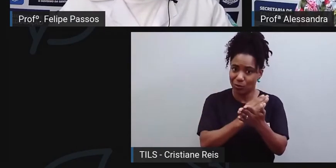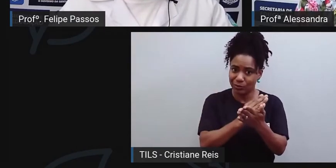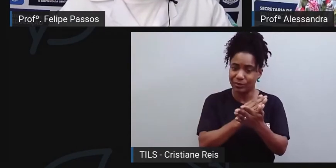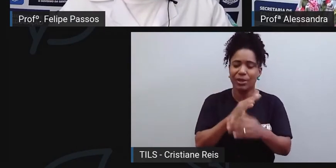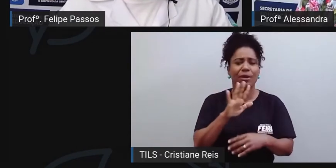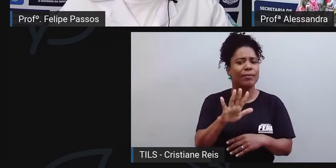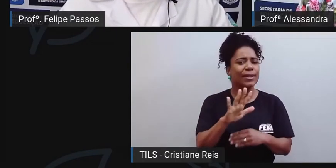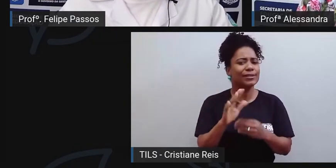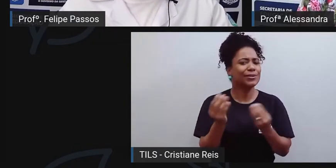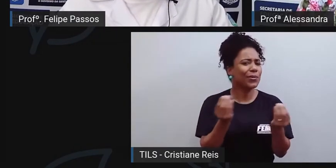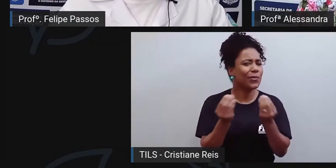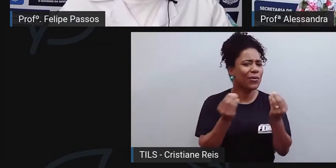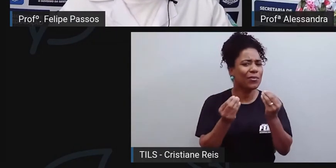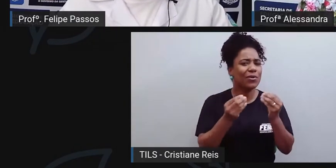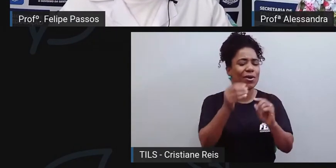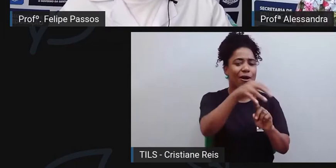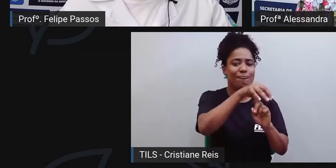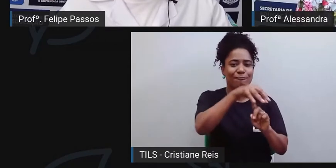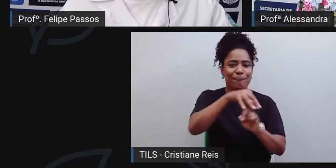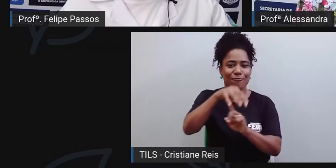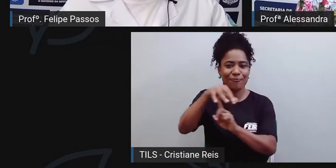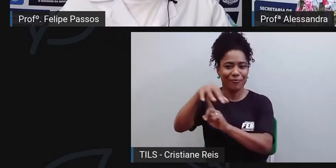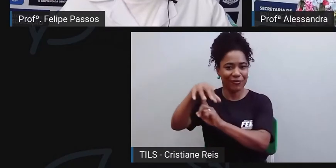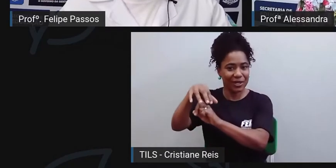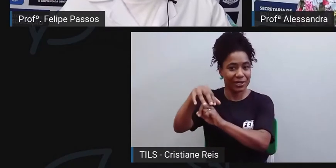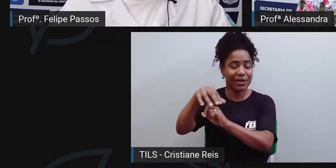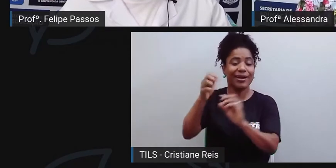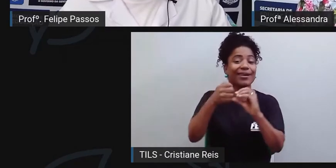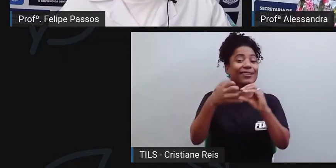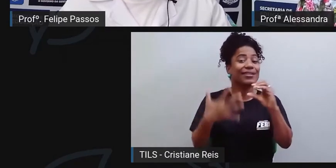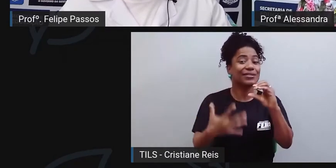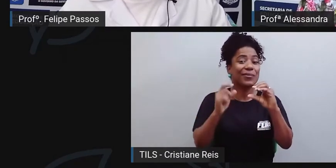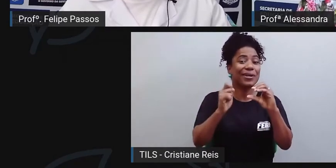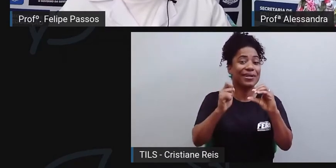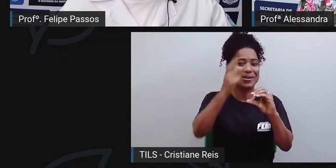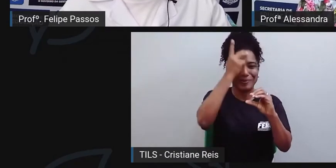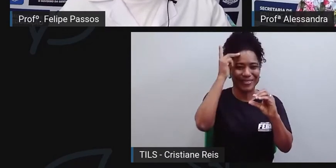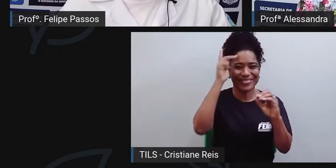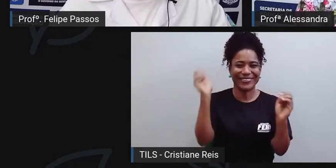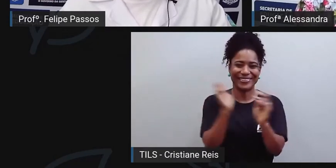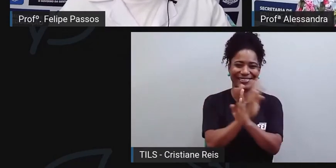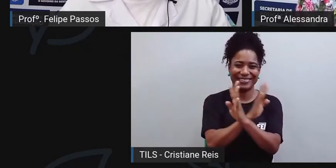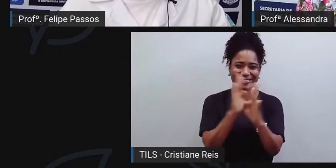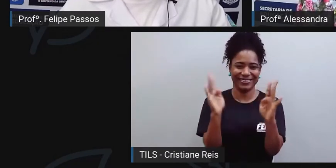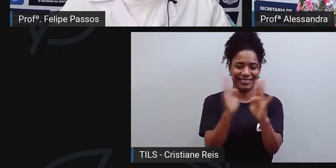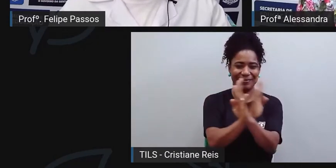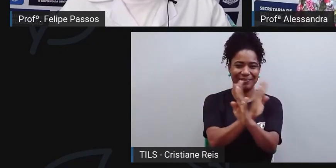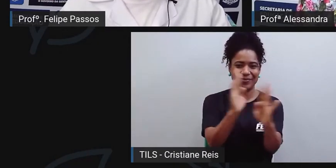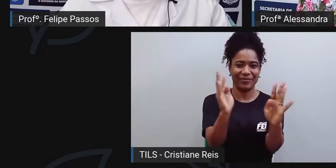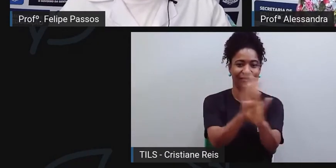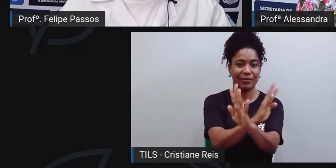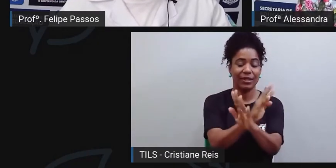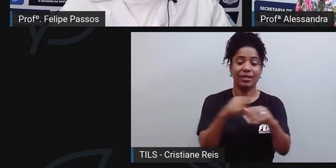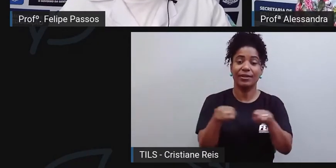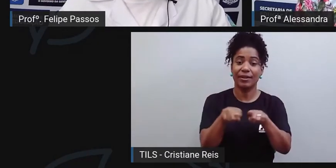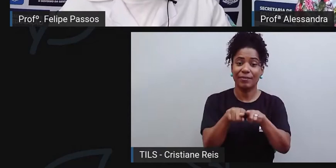caracterizar é justamente a circulação de pessoas, né? E a exposição de mercadorias.